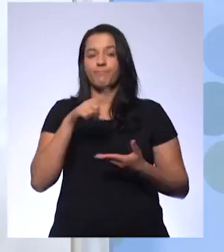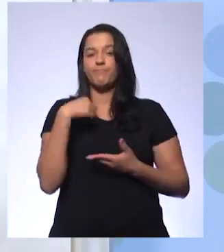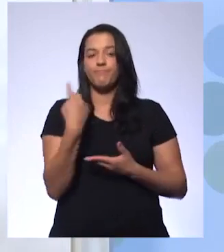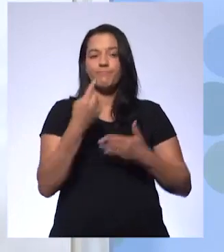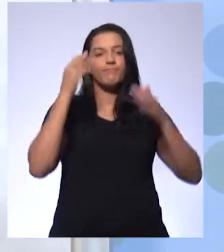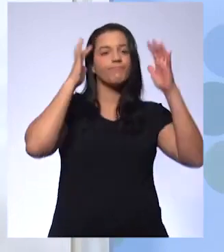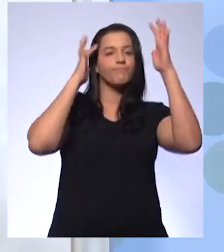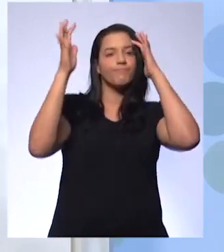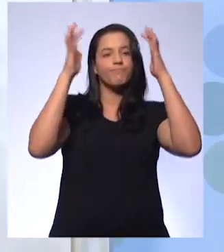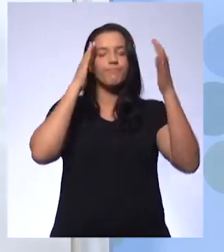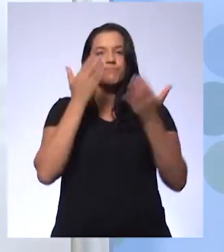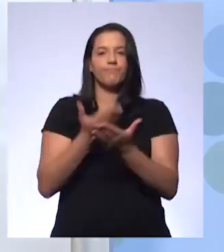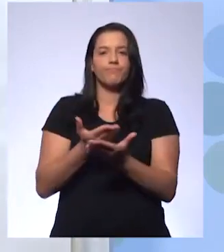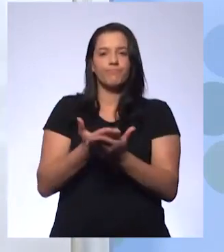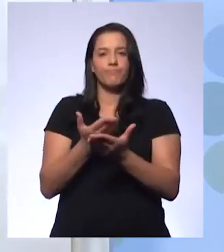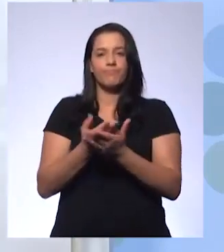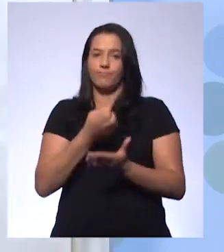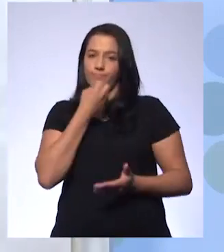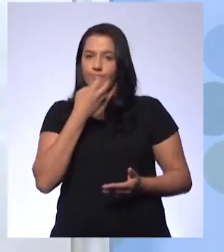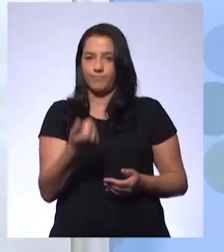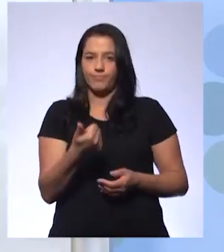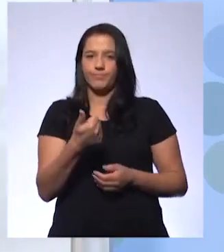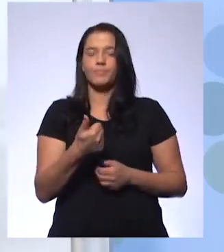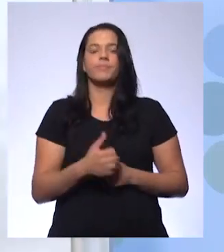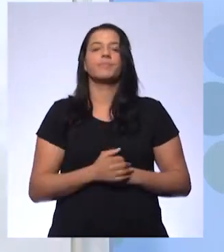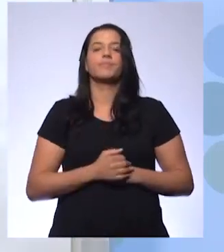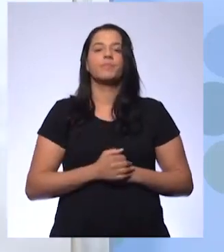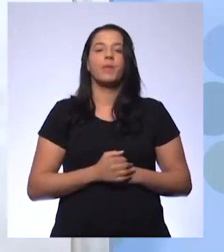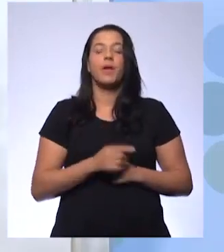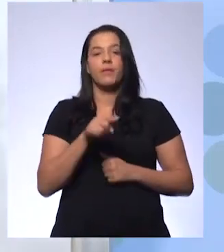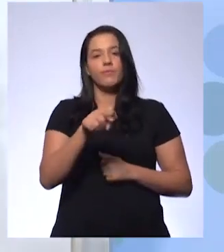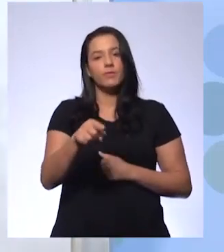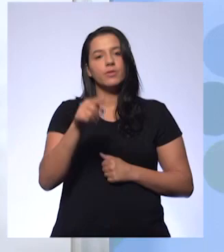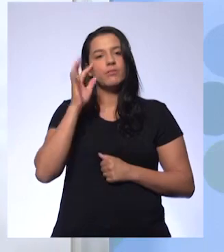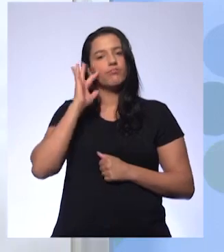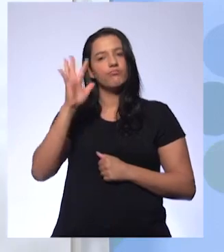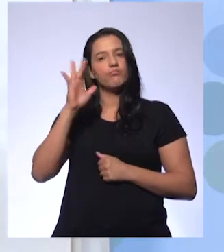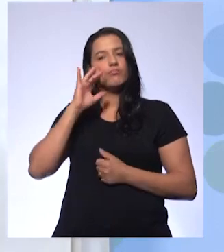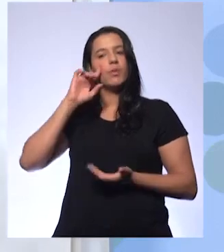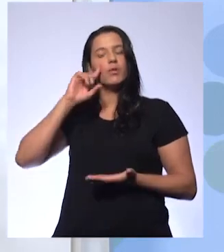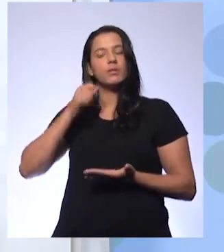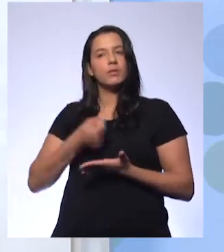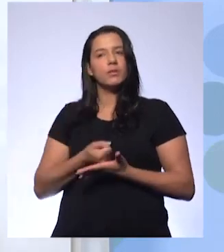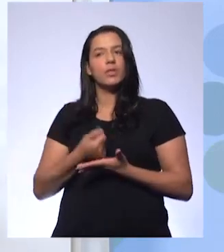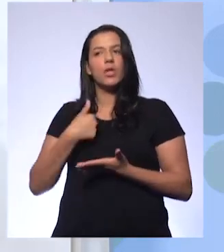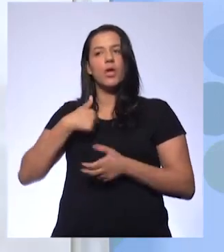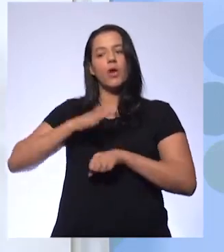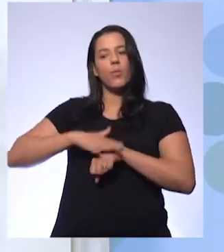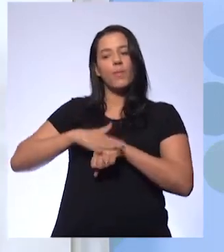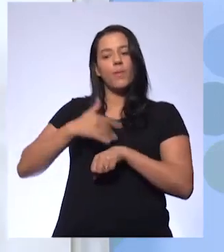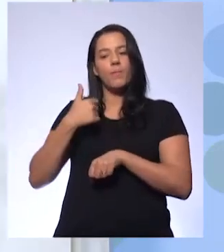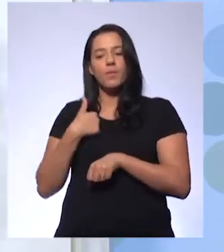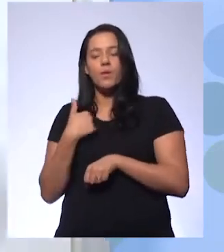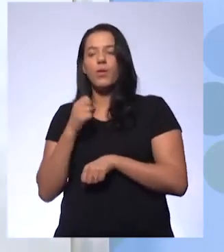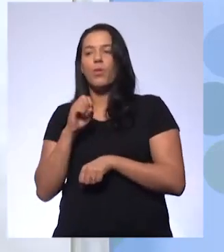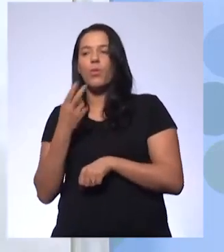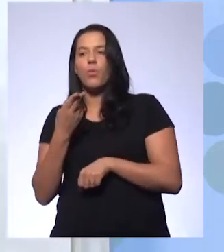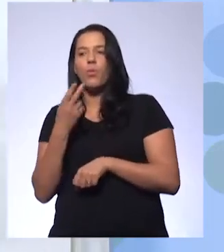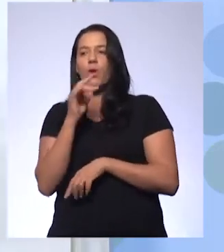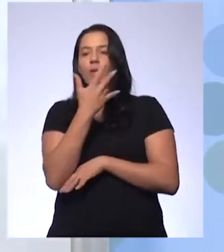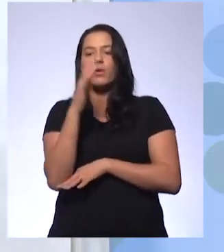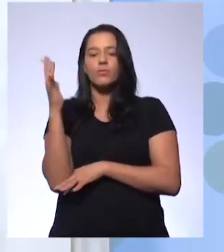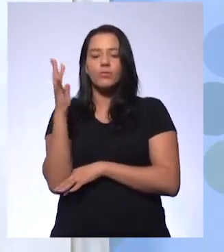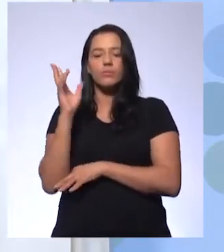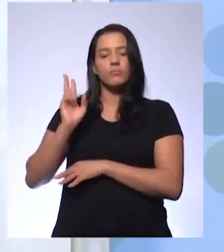reflexão ao longo da aula. Tudo bem? E aí você tira a sua conclusão. Até onde a culpa é nossa? Até onde a natureza vai ser assim,